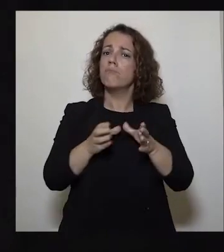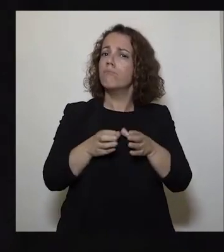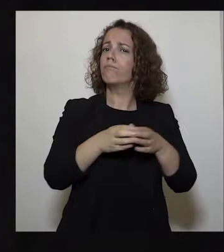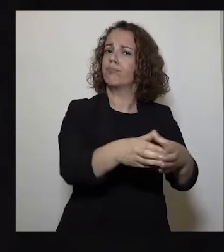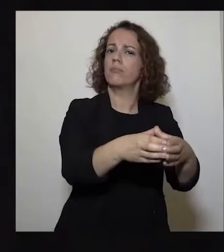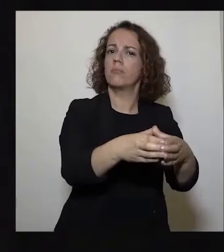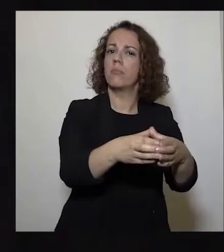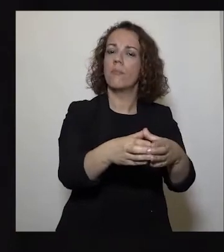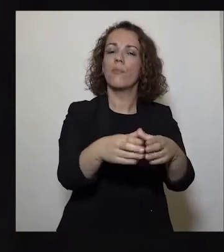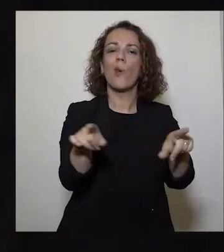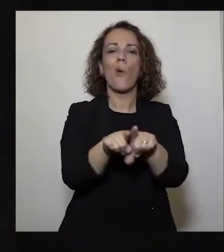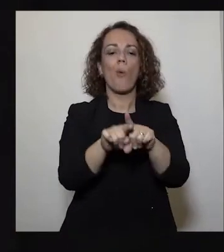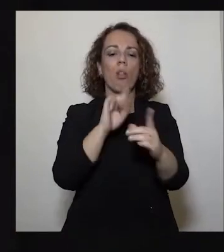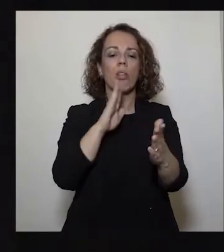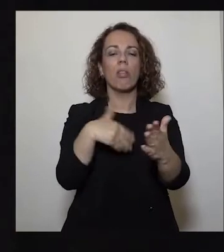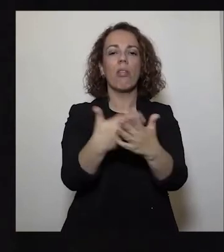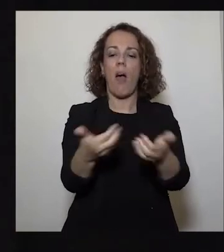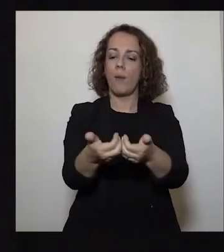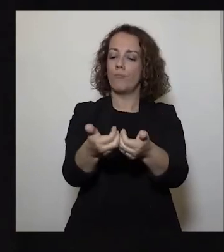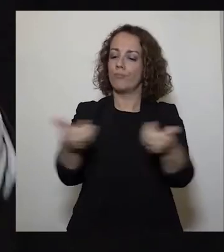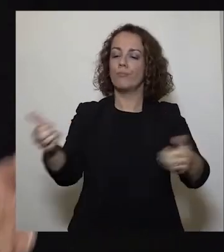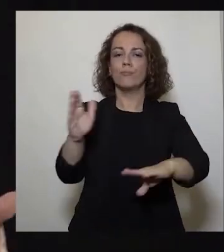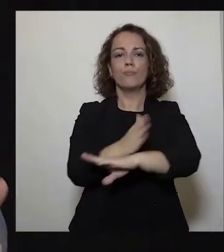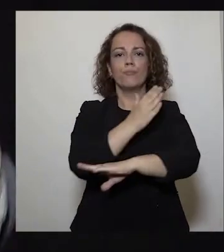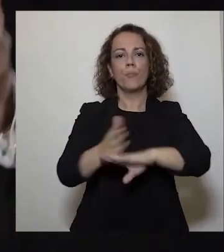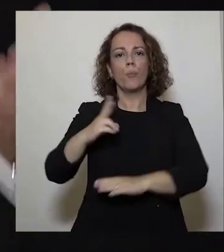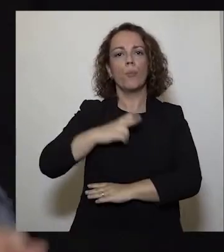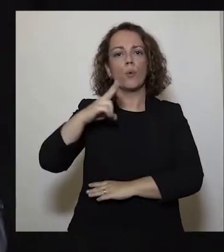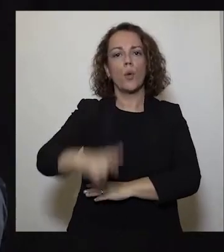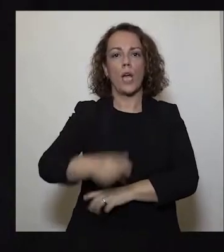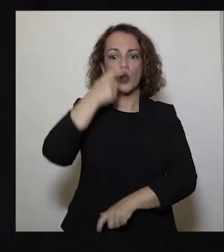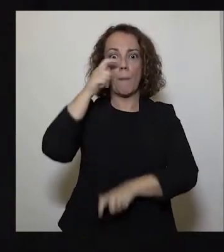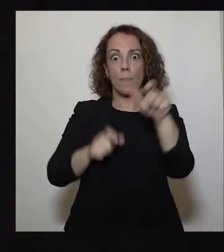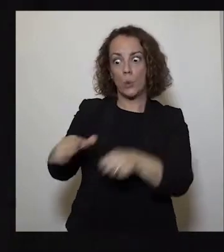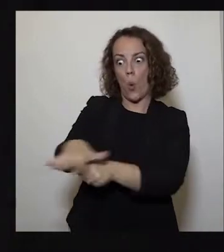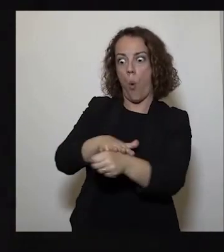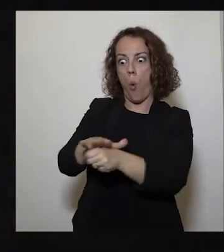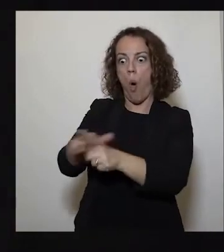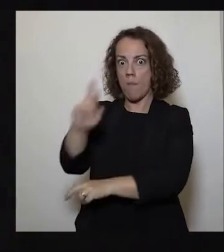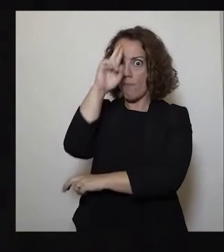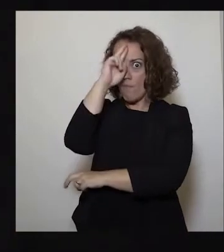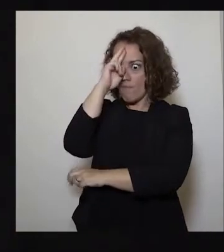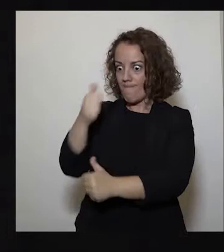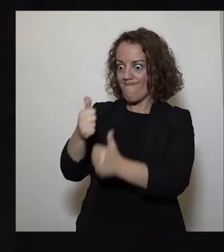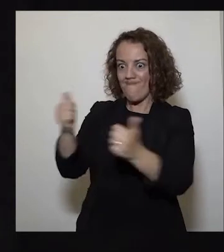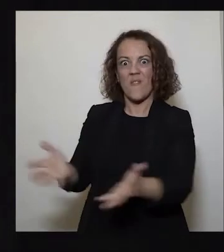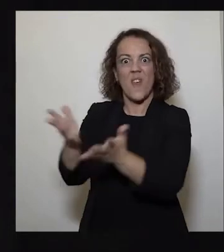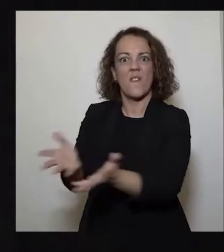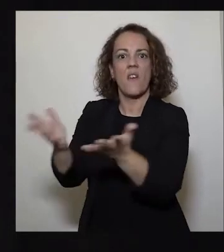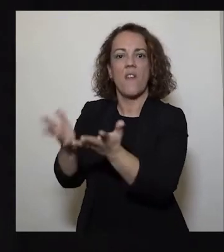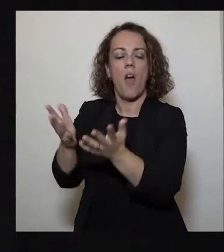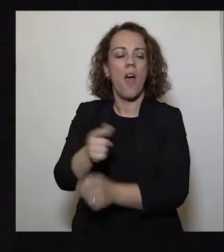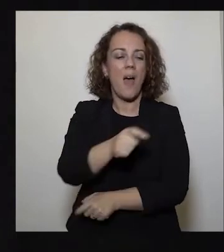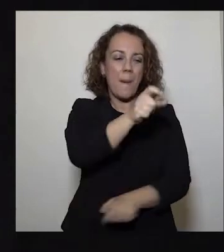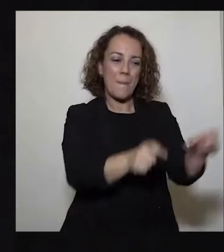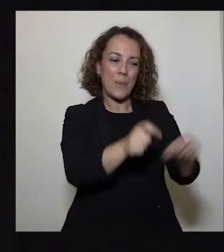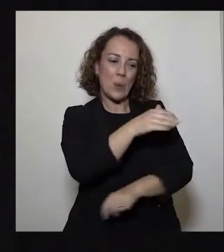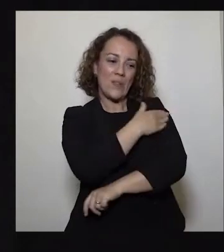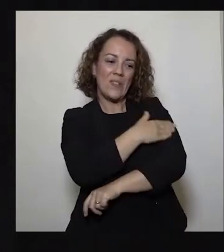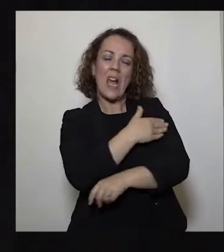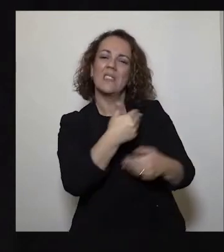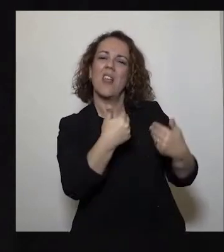dividindo os portugueses entre aqueles que resistem e são imprescindíveis e os frágeis que são descartáveis.